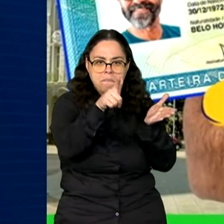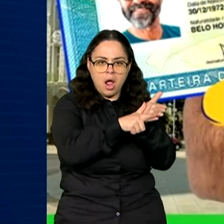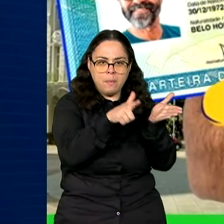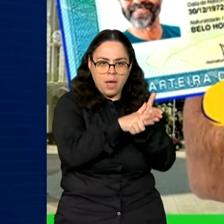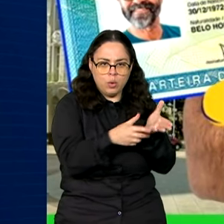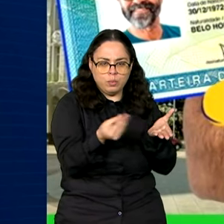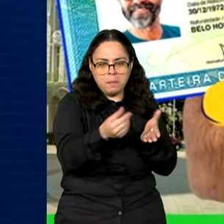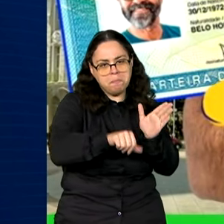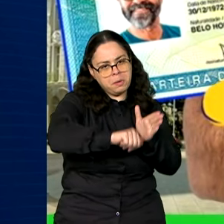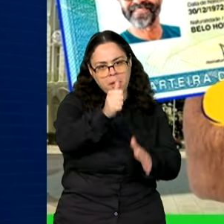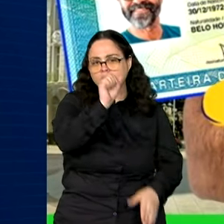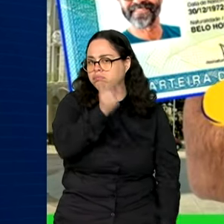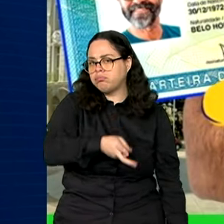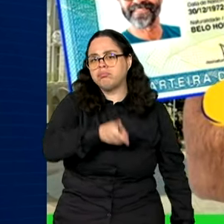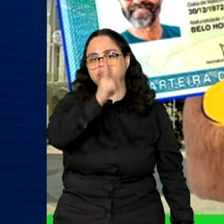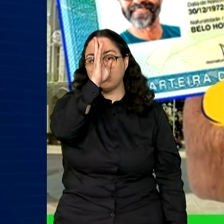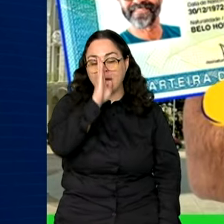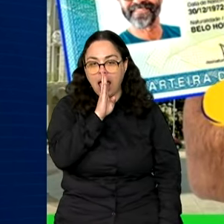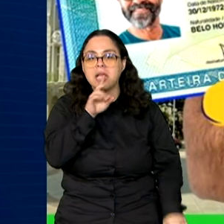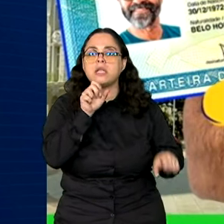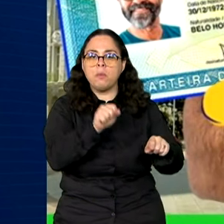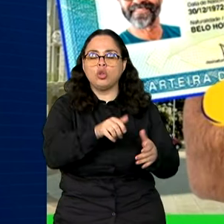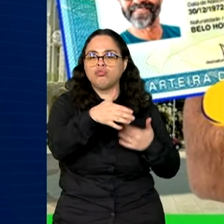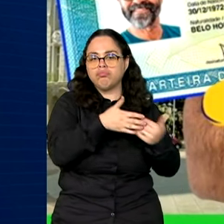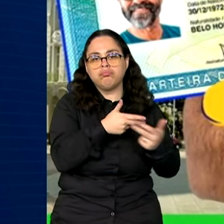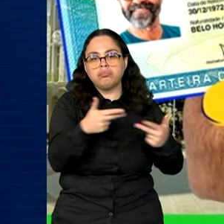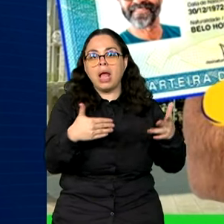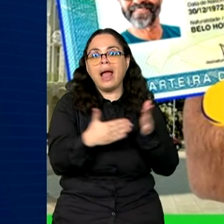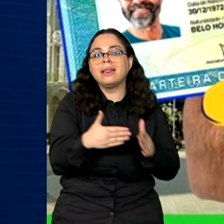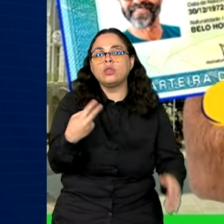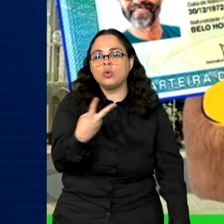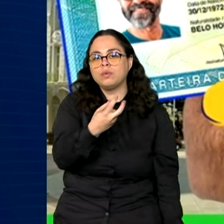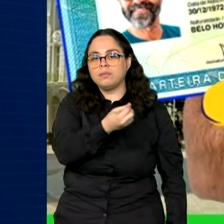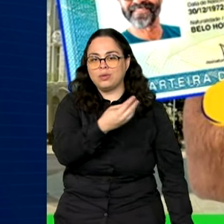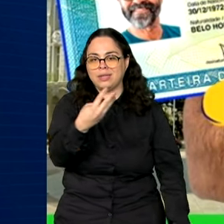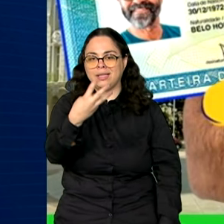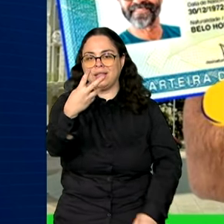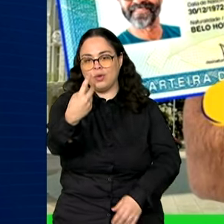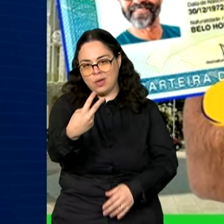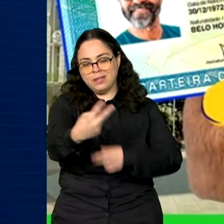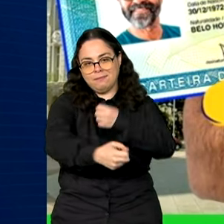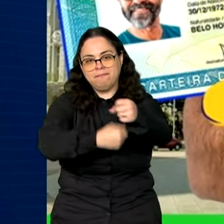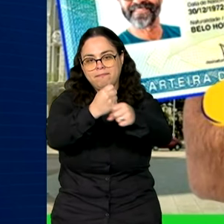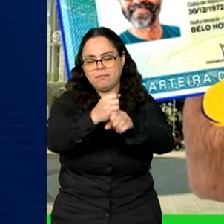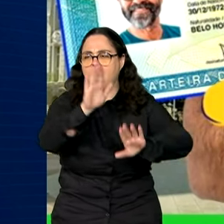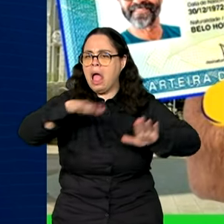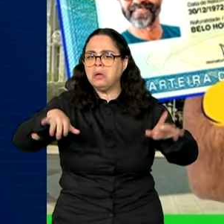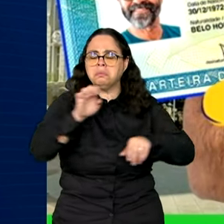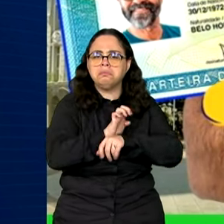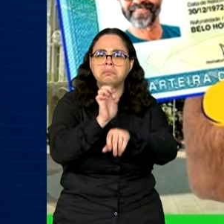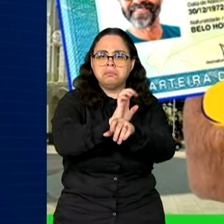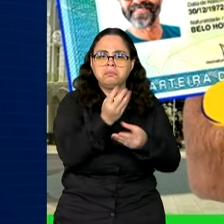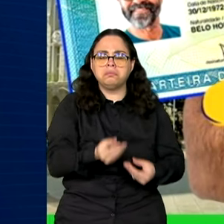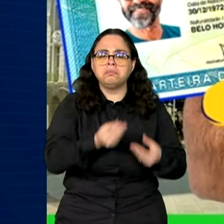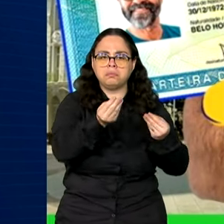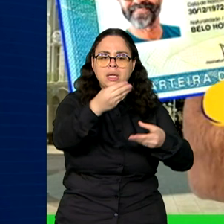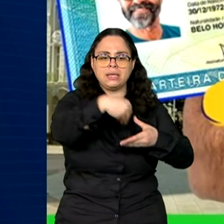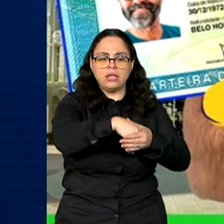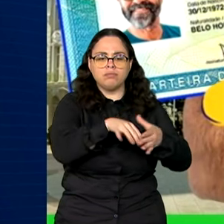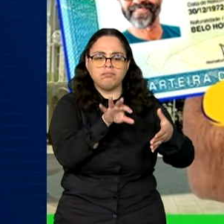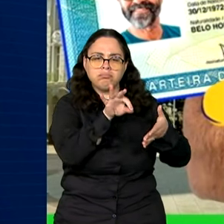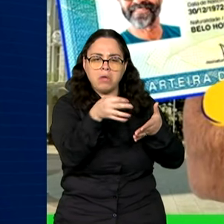A primeira via é gratuita e pode ser emitida até 2032. Alguns estados emitem o documento em cartão